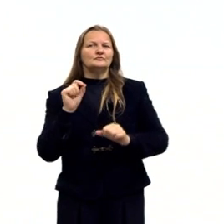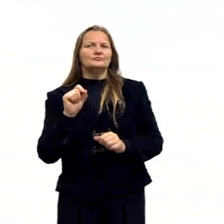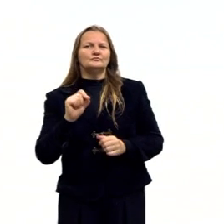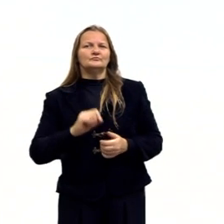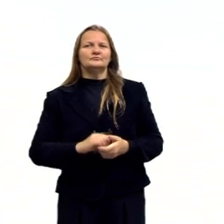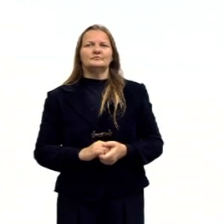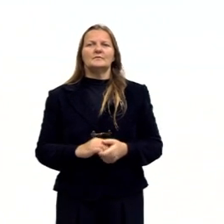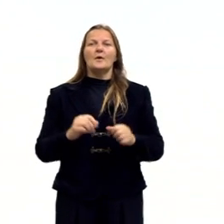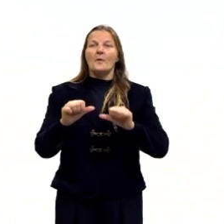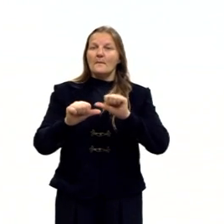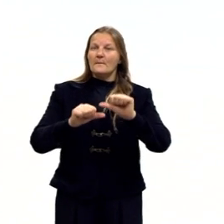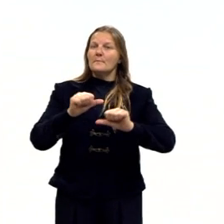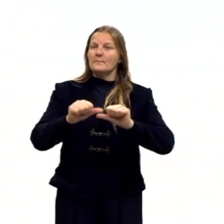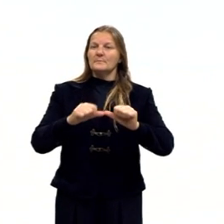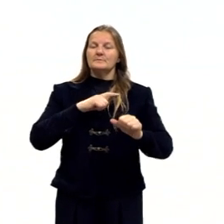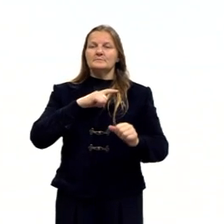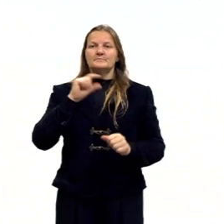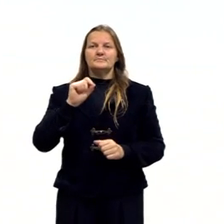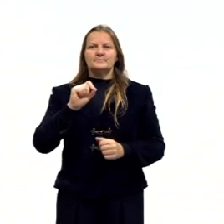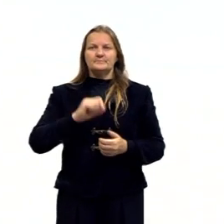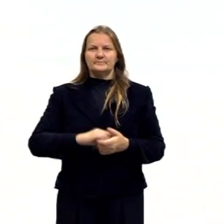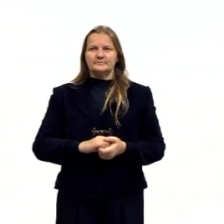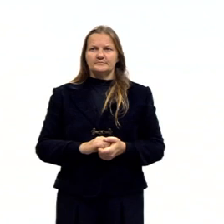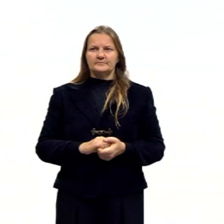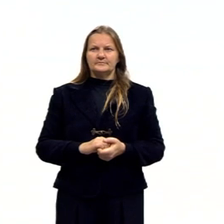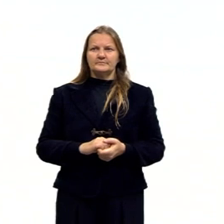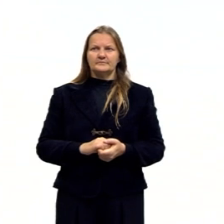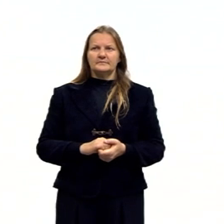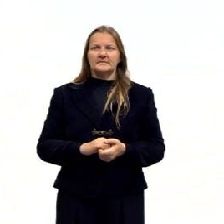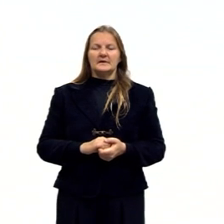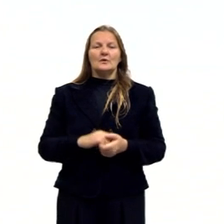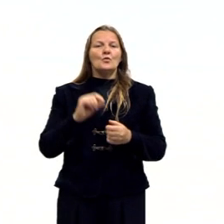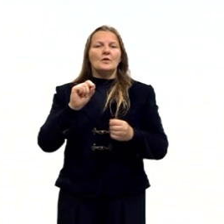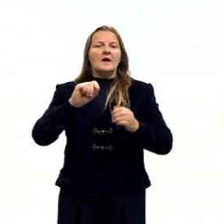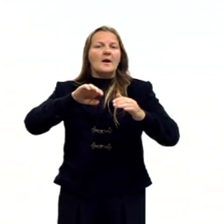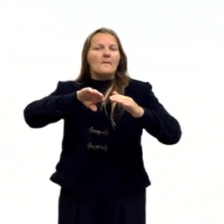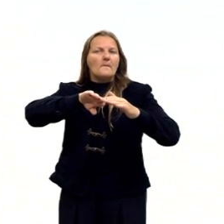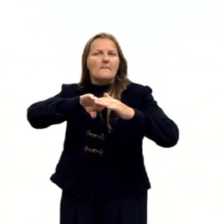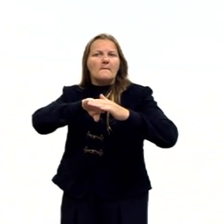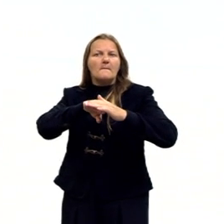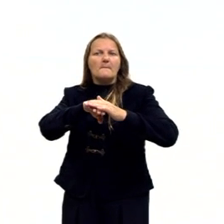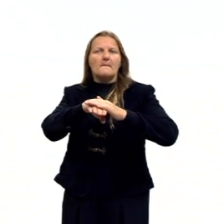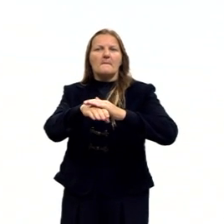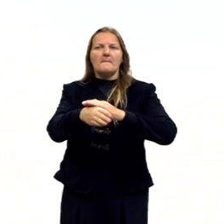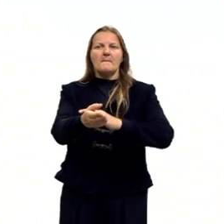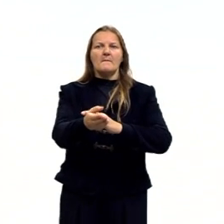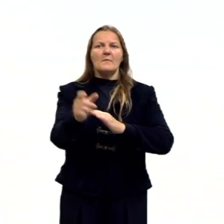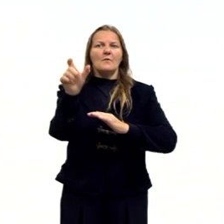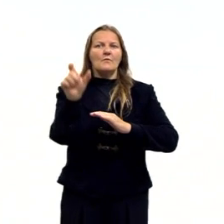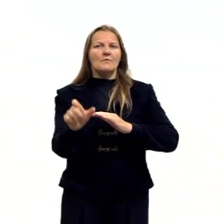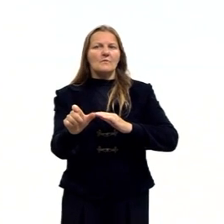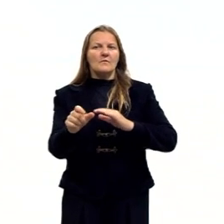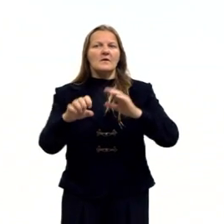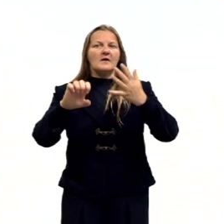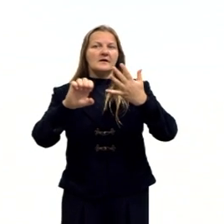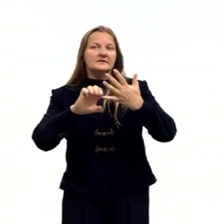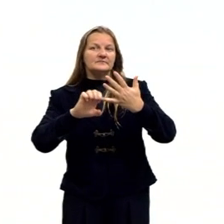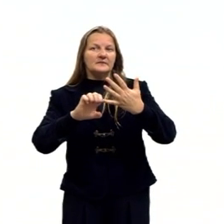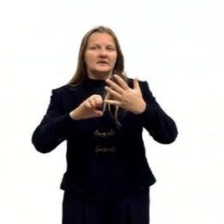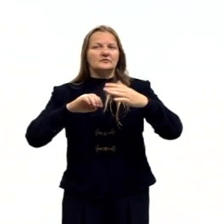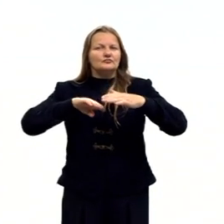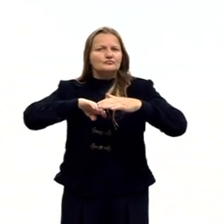Então, essa mudança vai ocorrer através, então, da adaptação das espécies